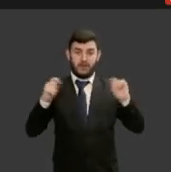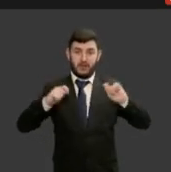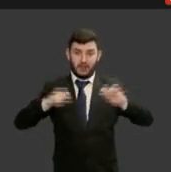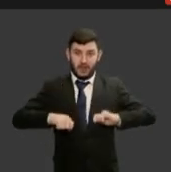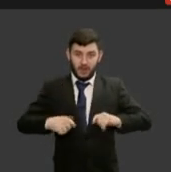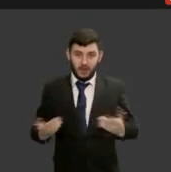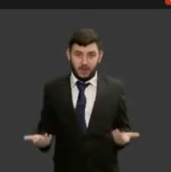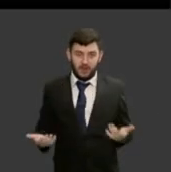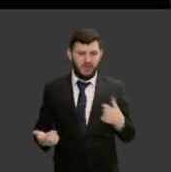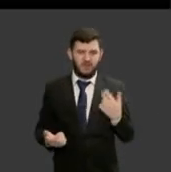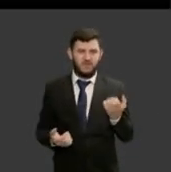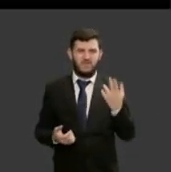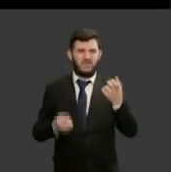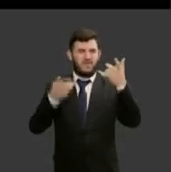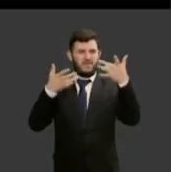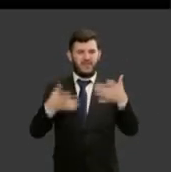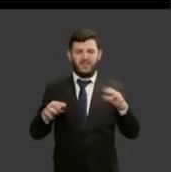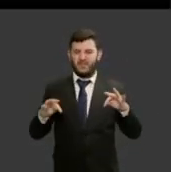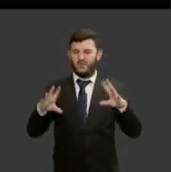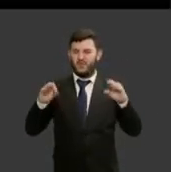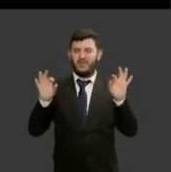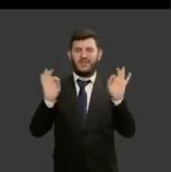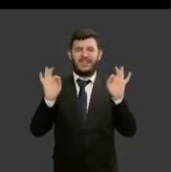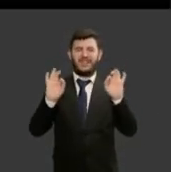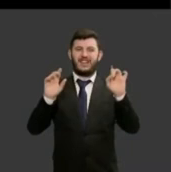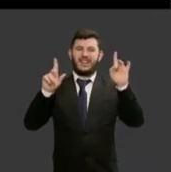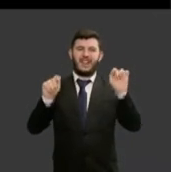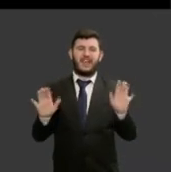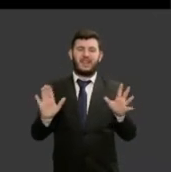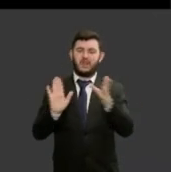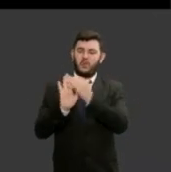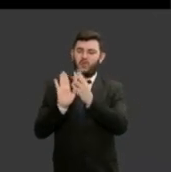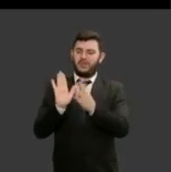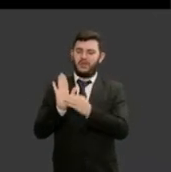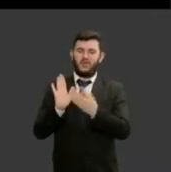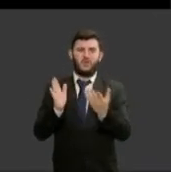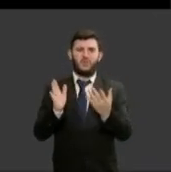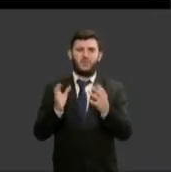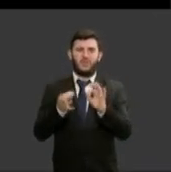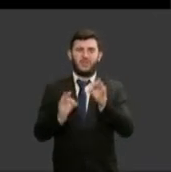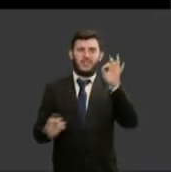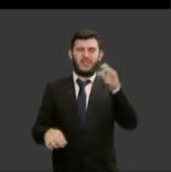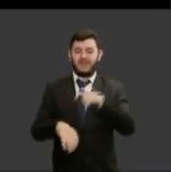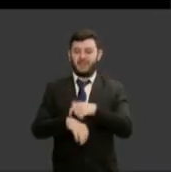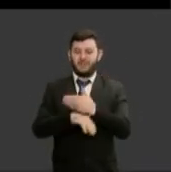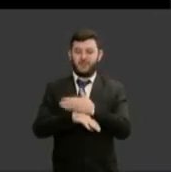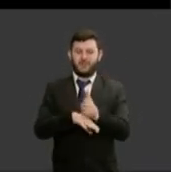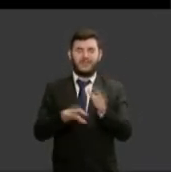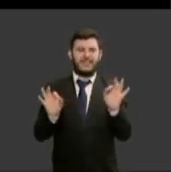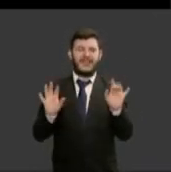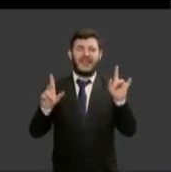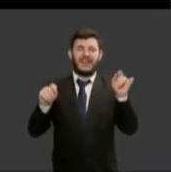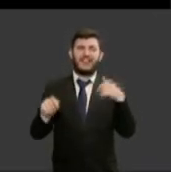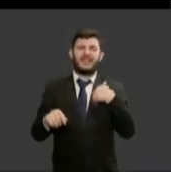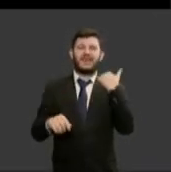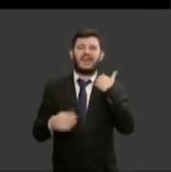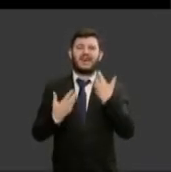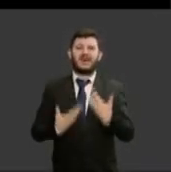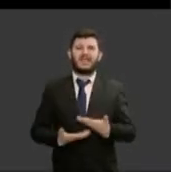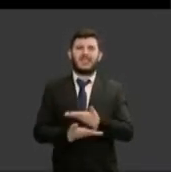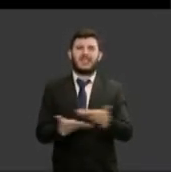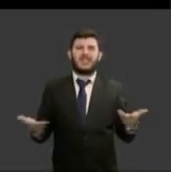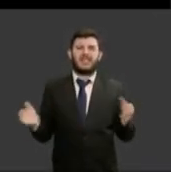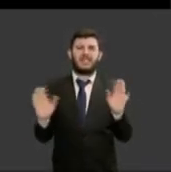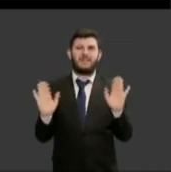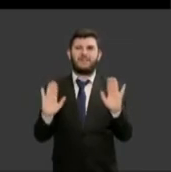não vou falar sobre todo sobre todo o conteúdo porque eu não quero ultrapassar meu tempo não quero cansar vocês